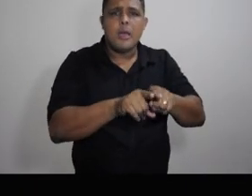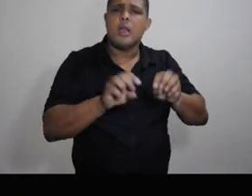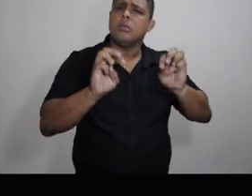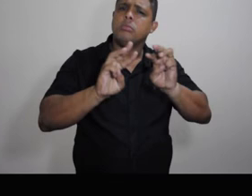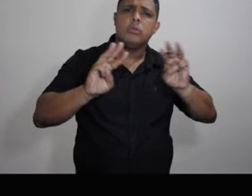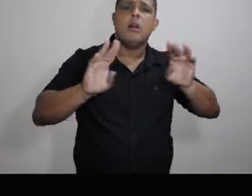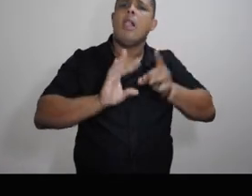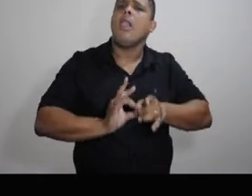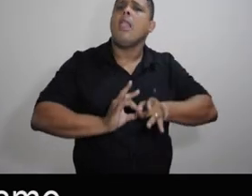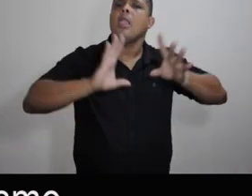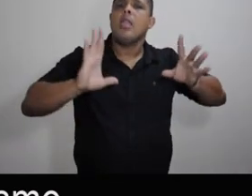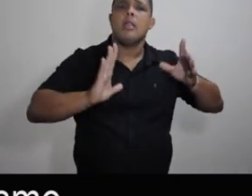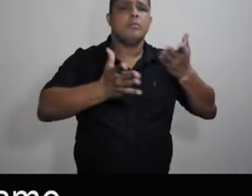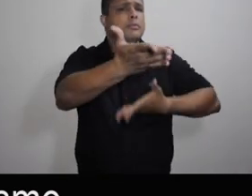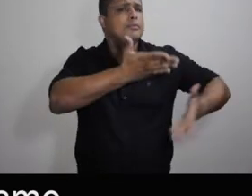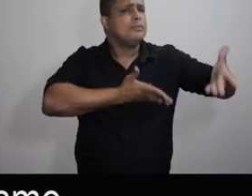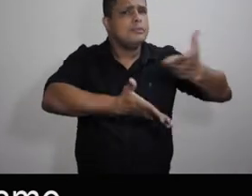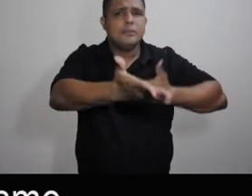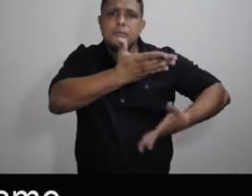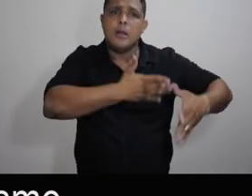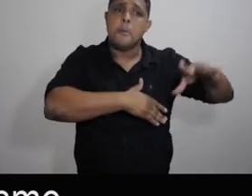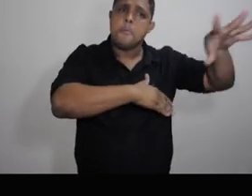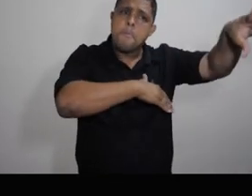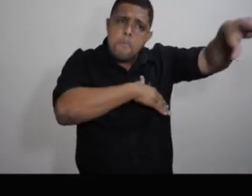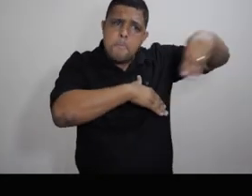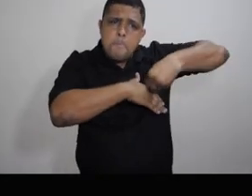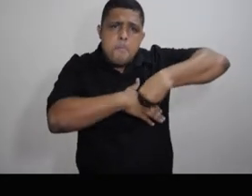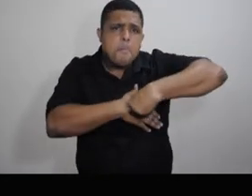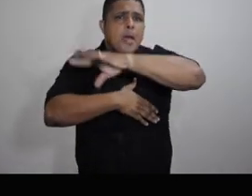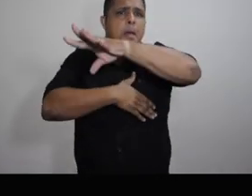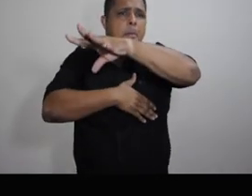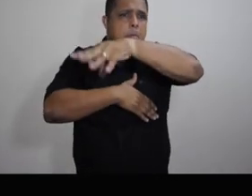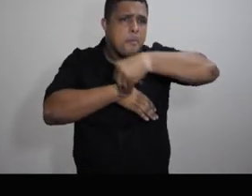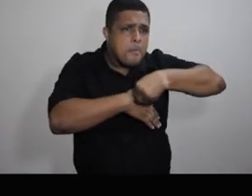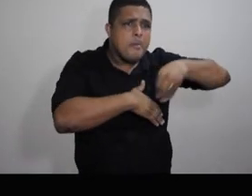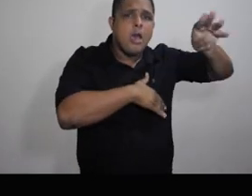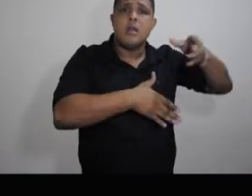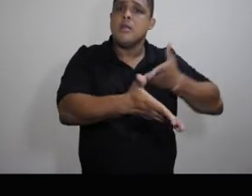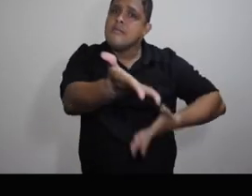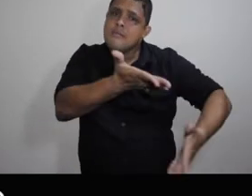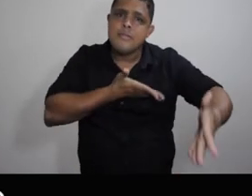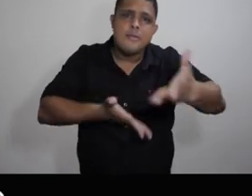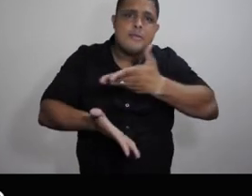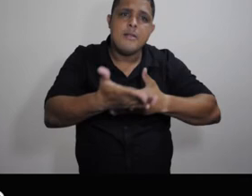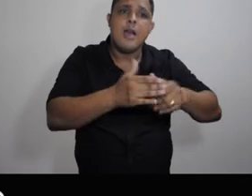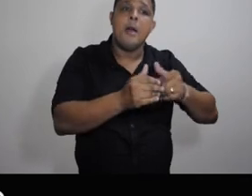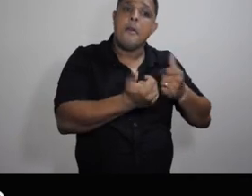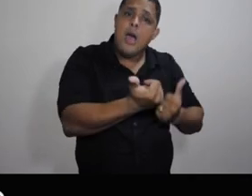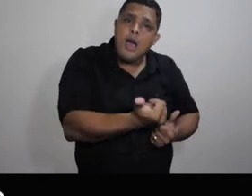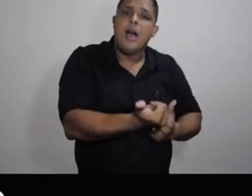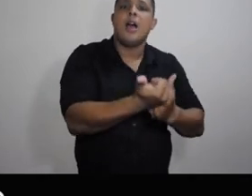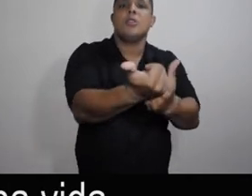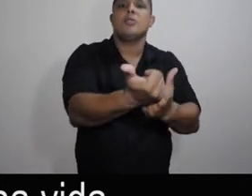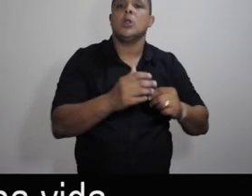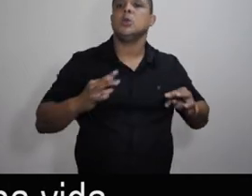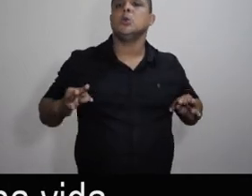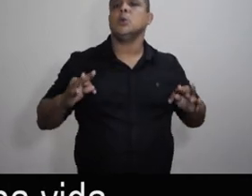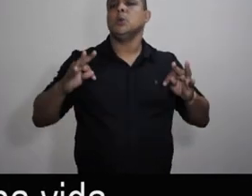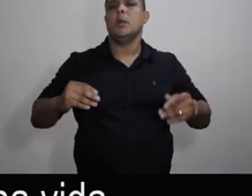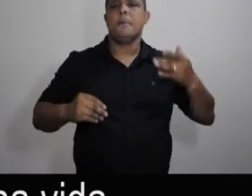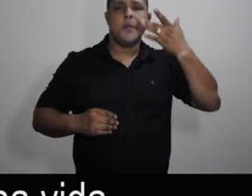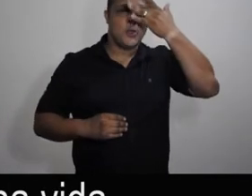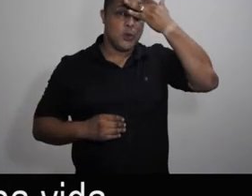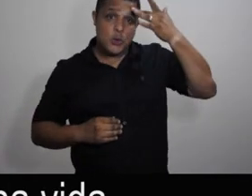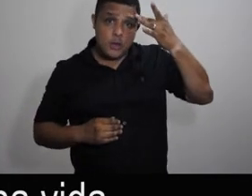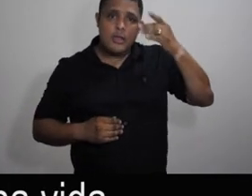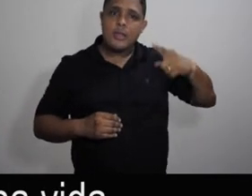é um canal aberto de troca, né? A gente está aqui numa construção mesmo, coletiva, para o bem e para acolher mesmo a diversidade, para que todo